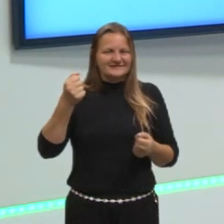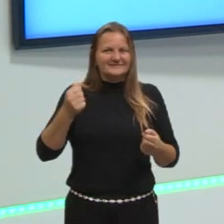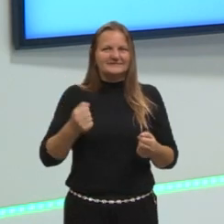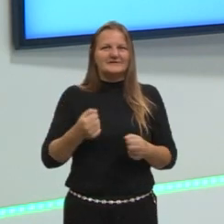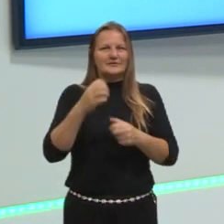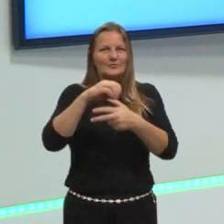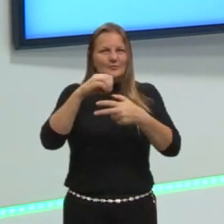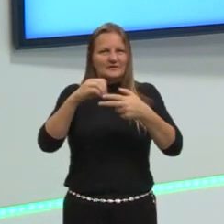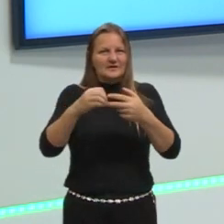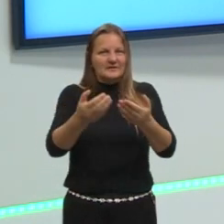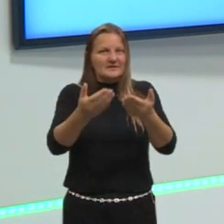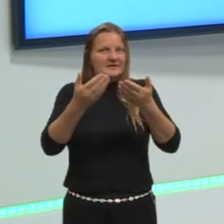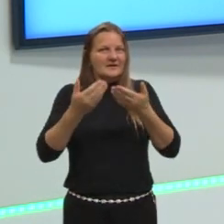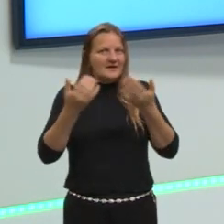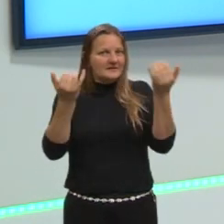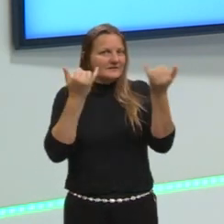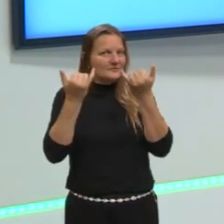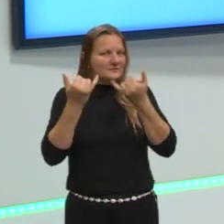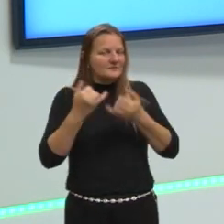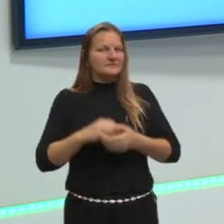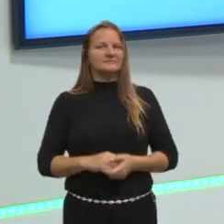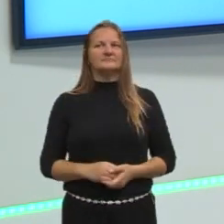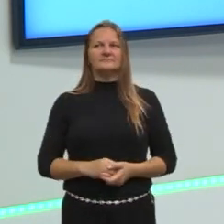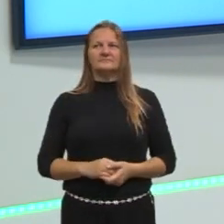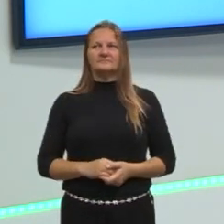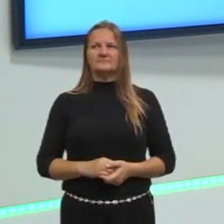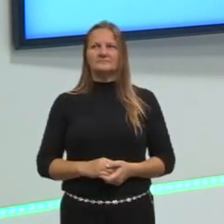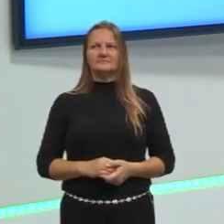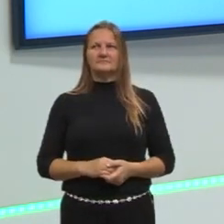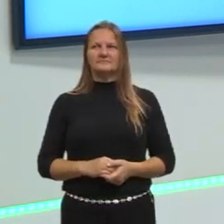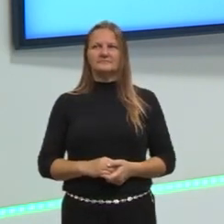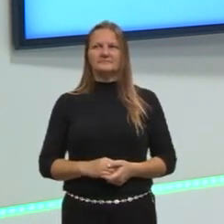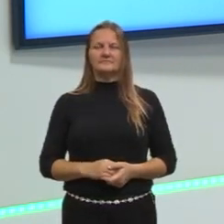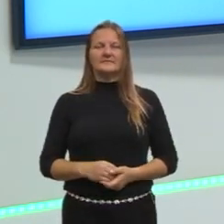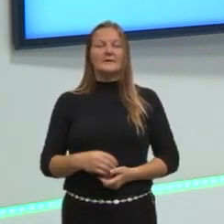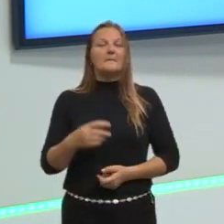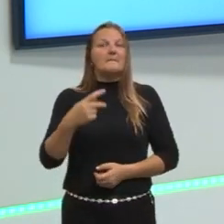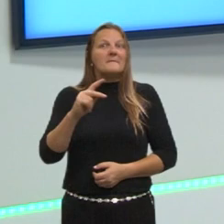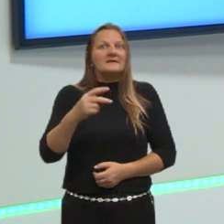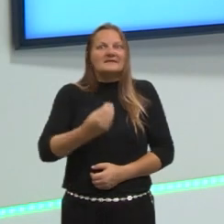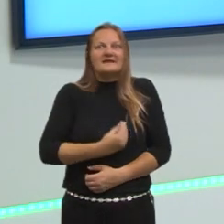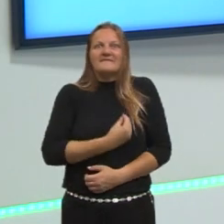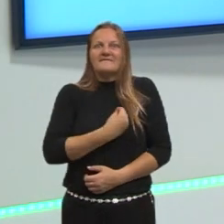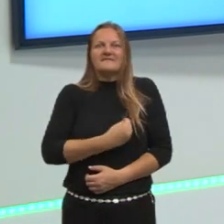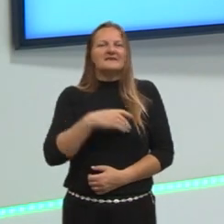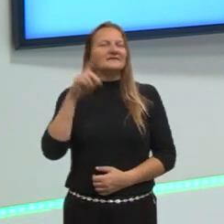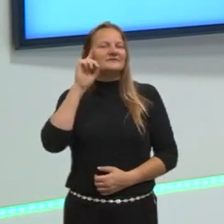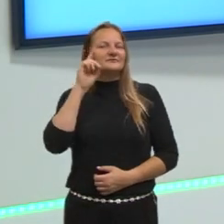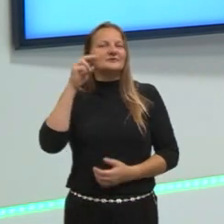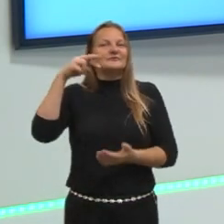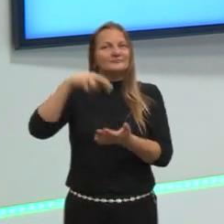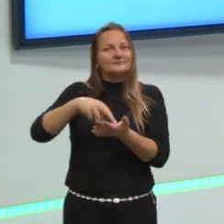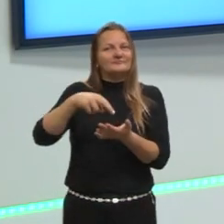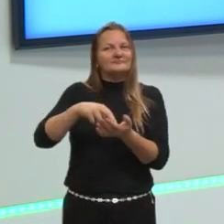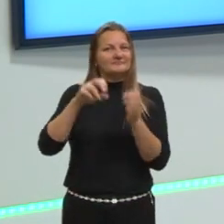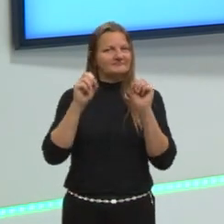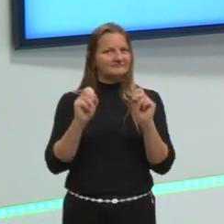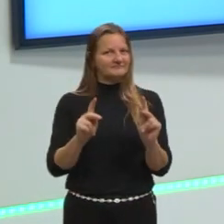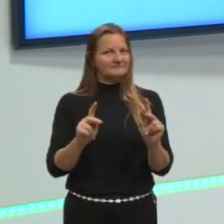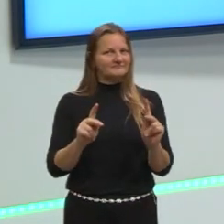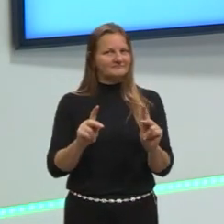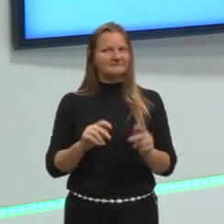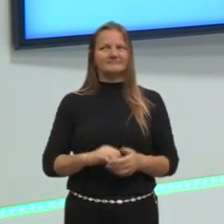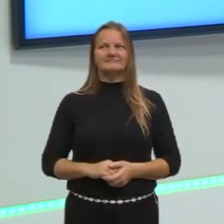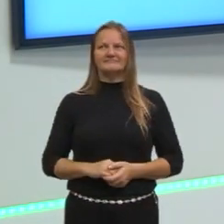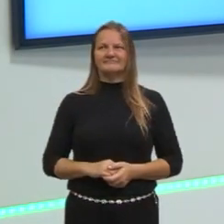Enem traz as questões. Que é mais parecido com a nossa vida, nosso cotidiano, a nossa realidade. Então, está tudo